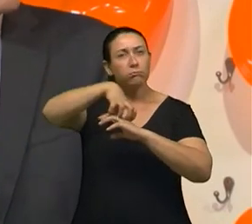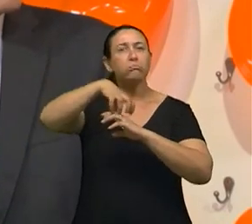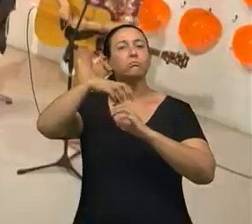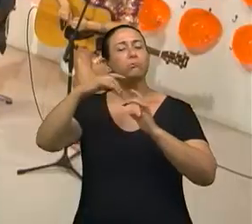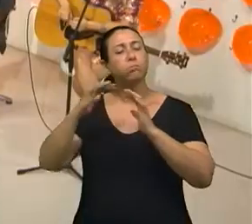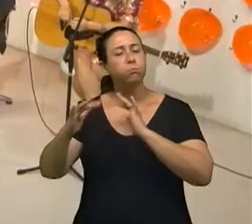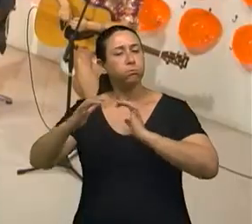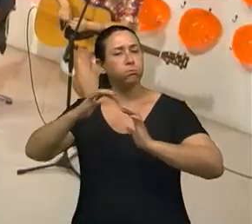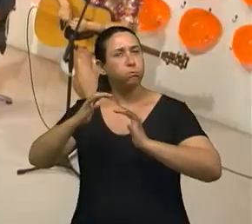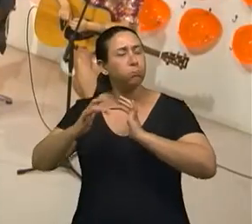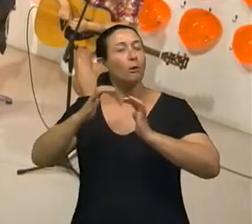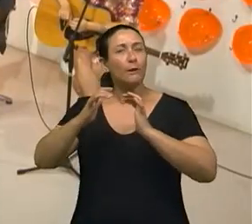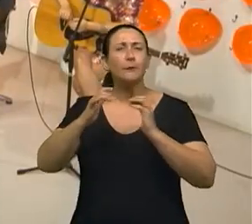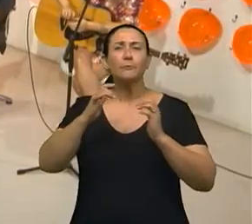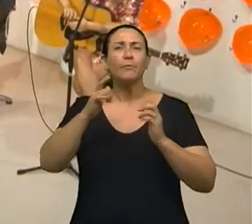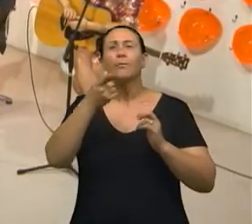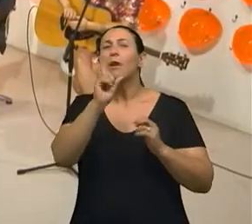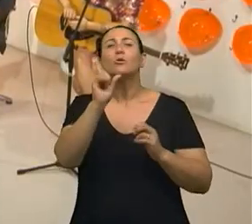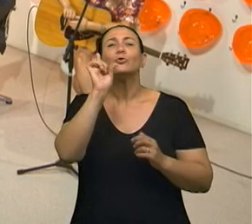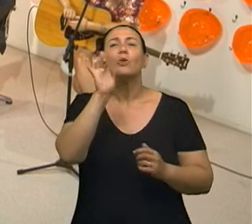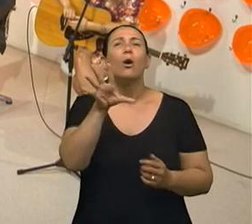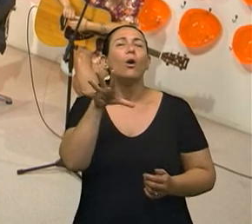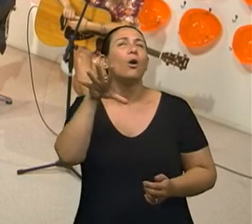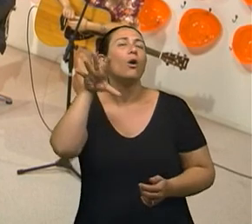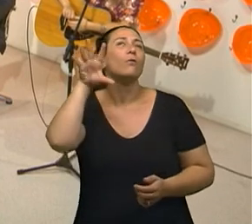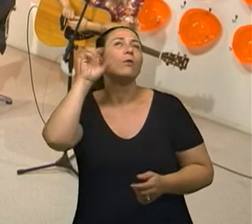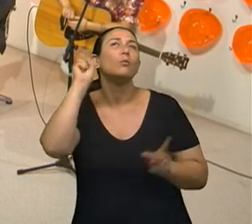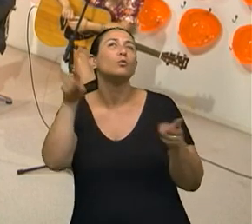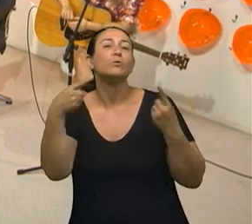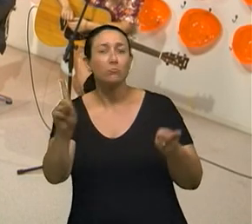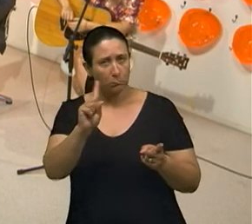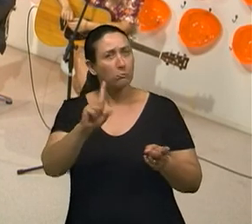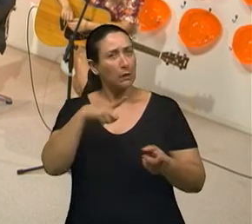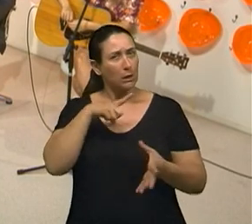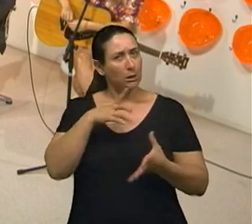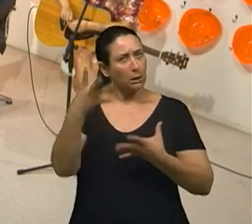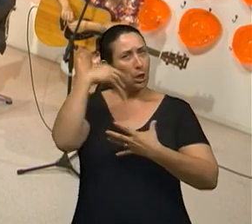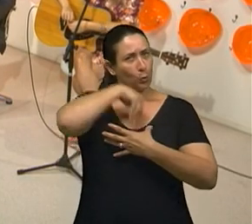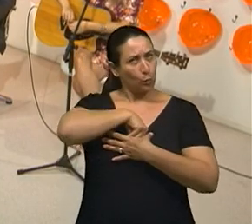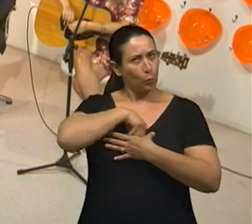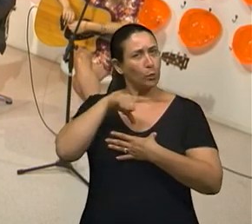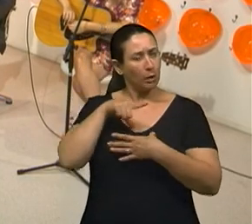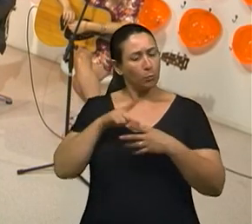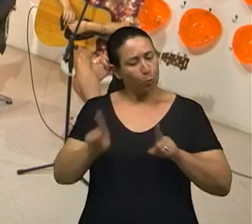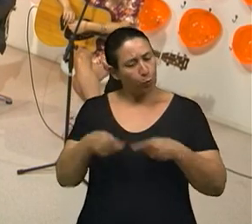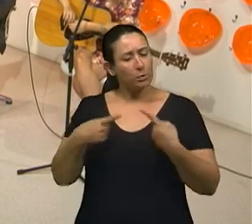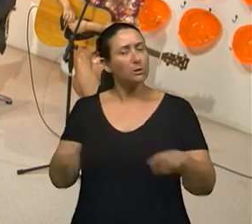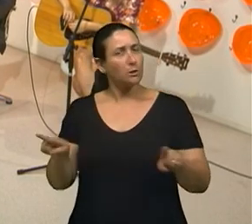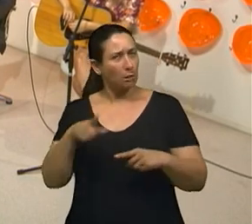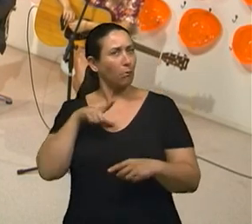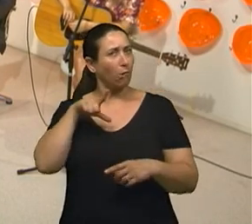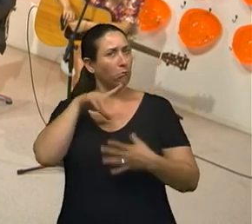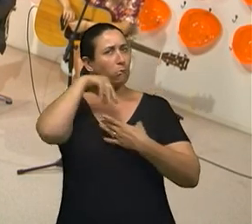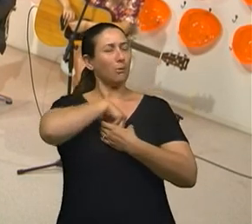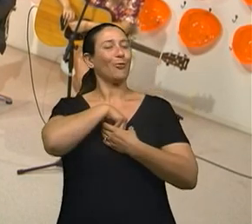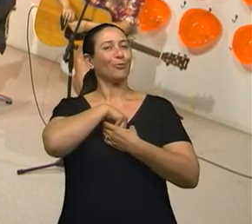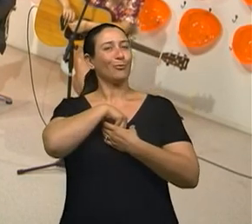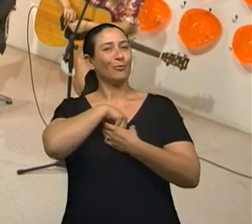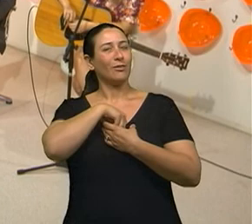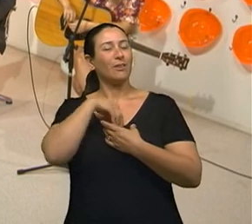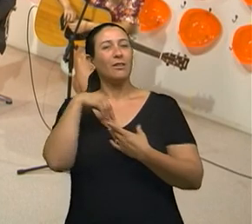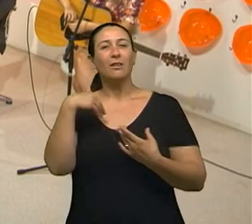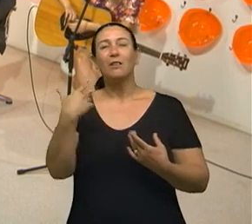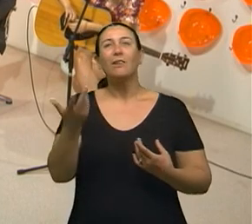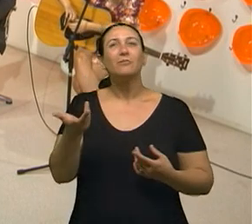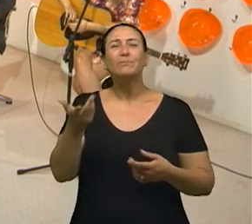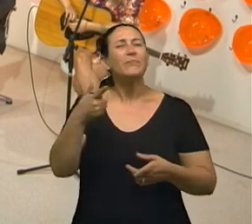saber muito bem, gente não precisa só ouvir música, nós temos música dentro de nós, não é? Nós temos... Nós temos uma música interna. É, temos uma música